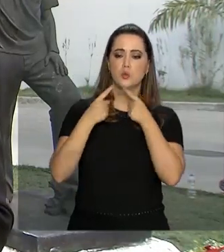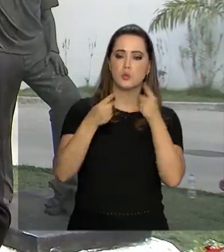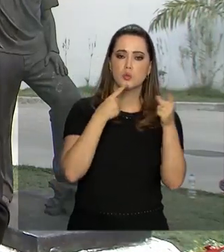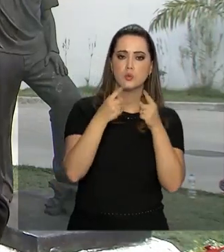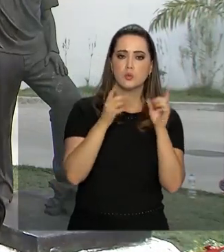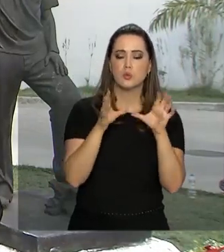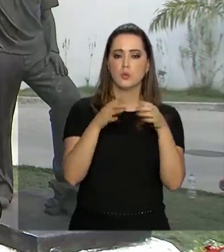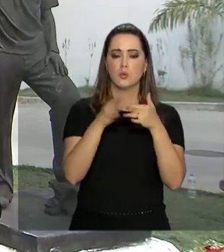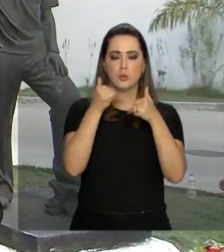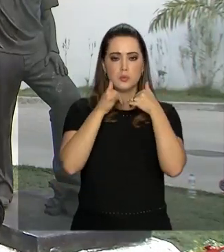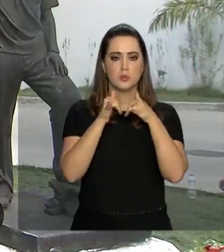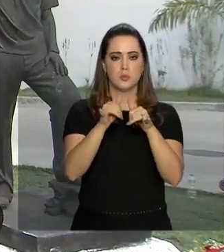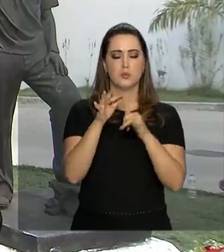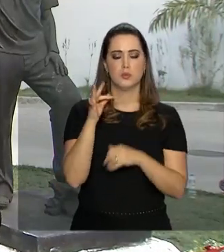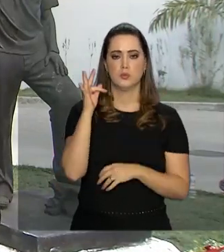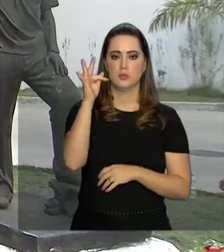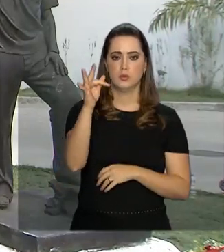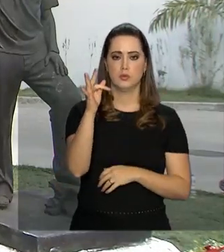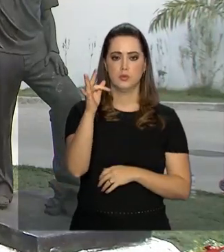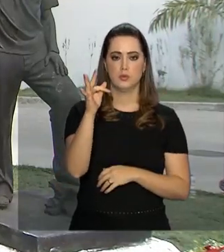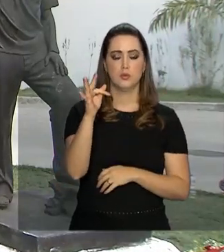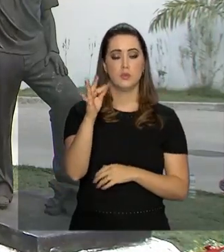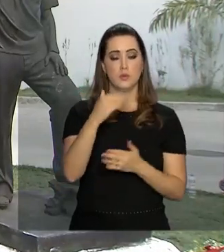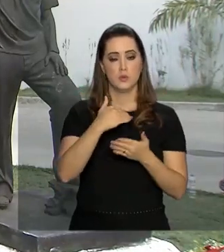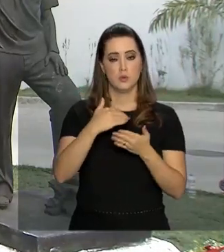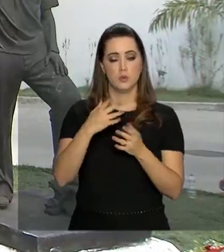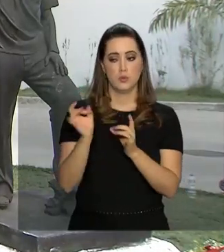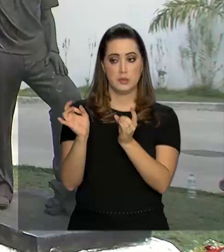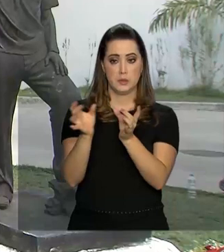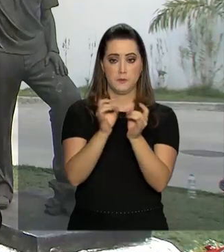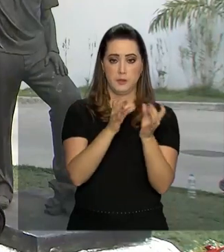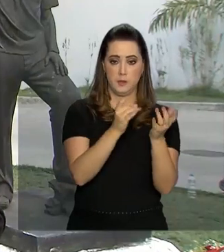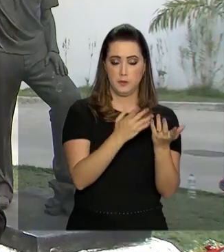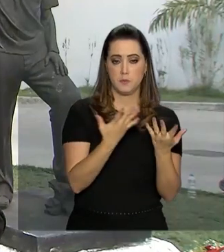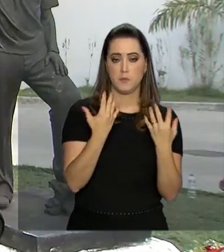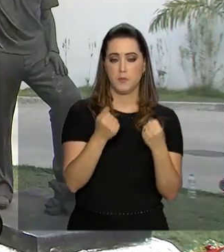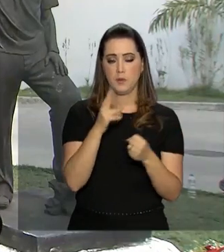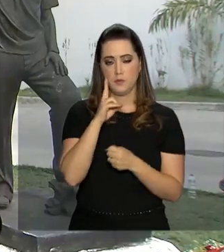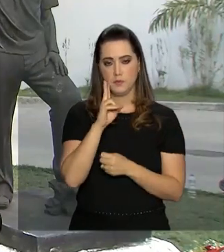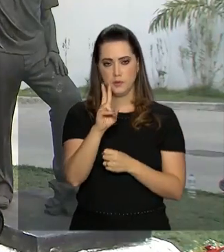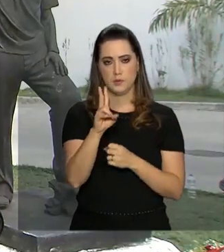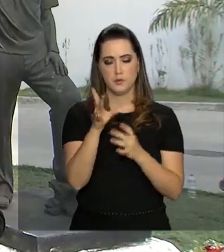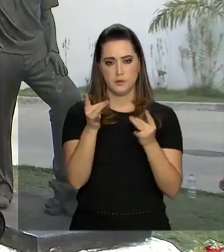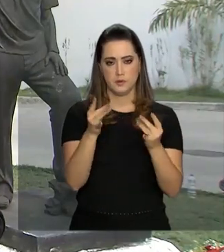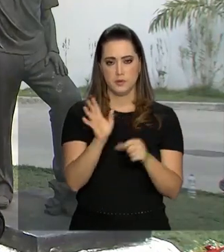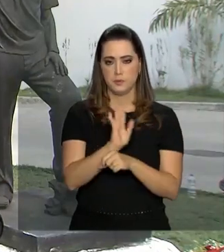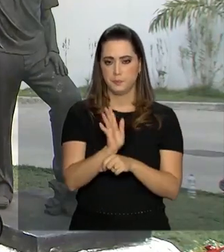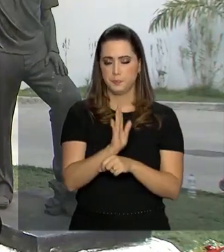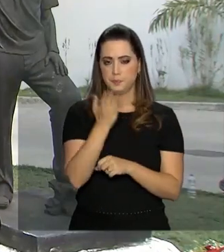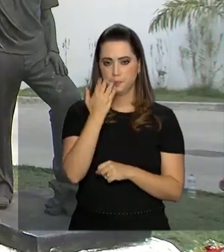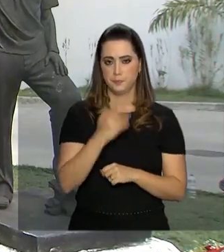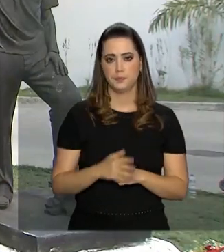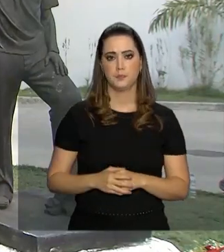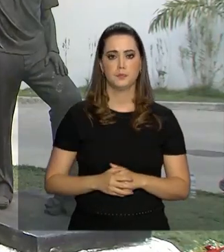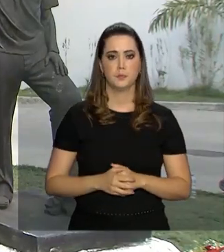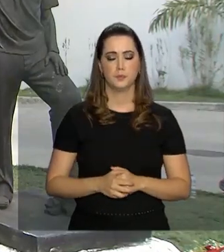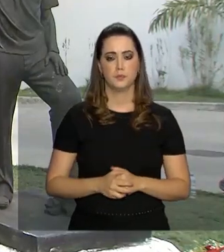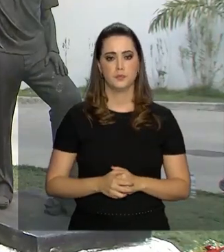o setor elétrico e futuras desestatizações. O repórter Marcelo Castilho esteve lá e acompanhou.